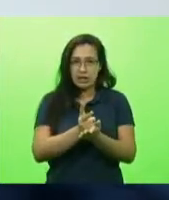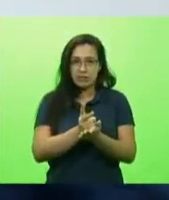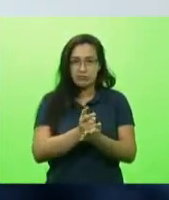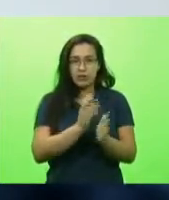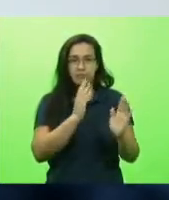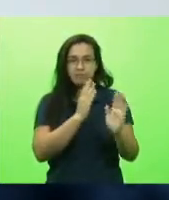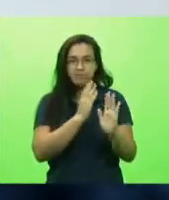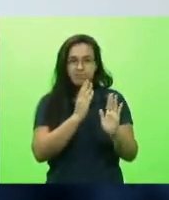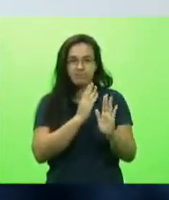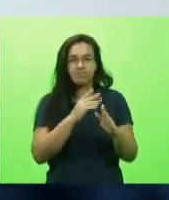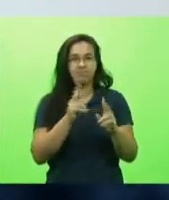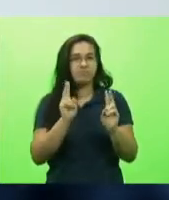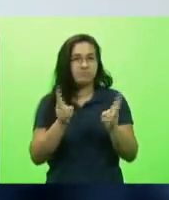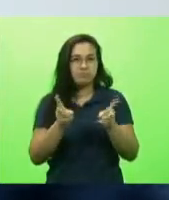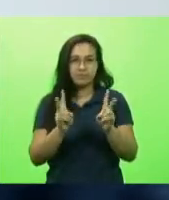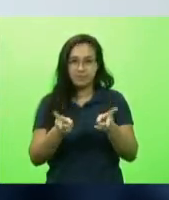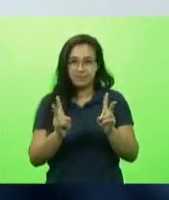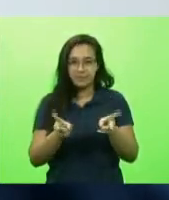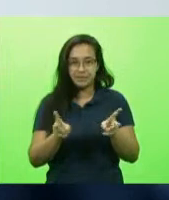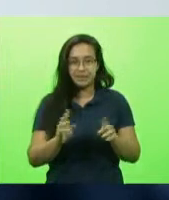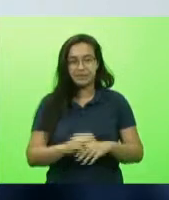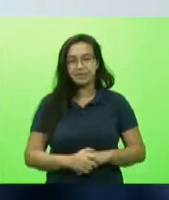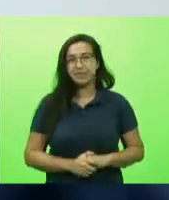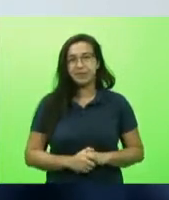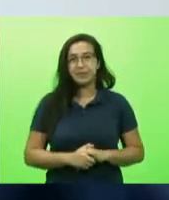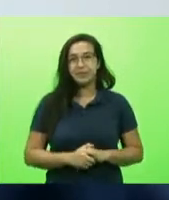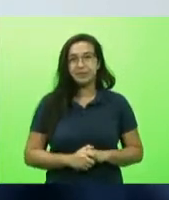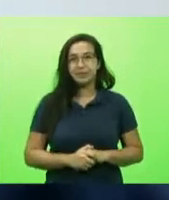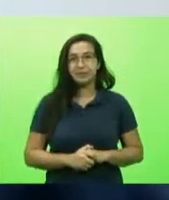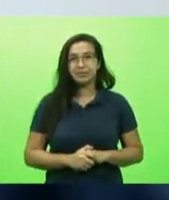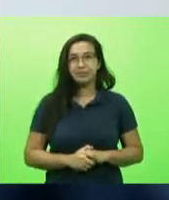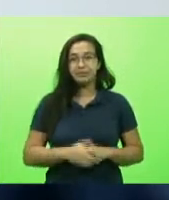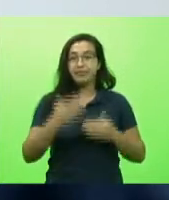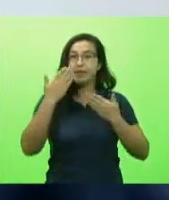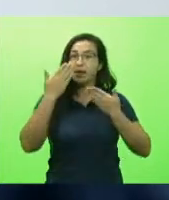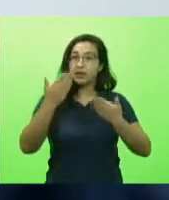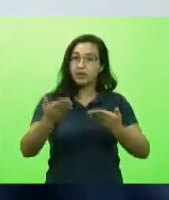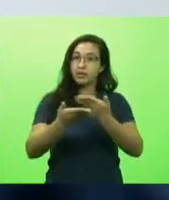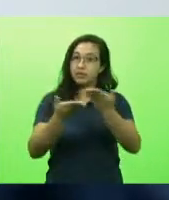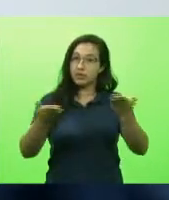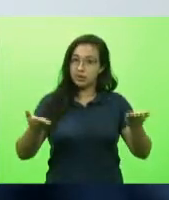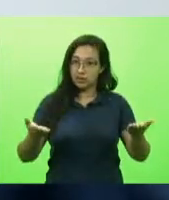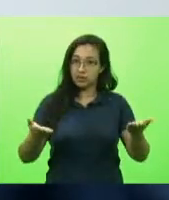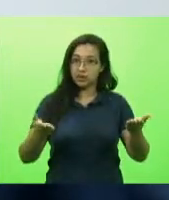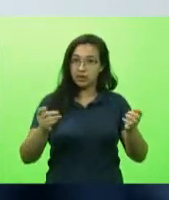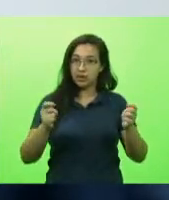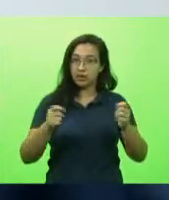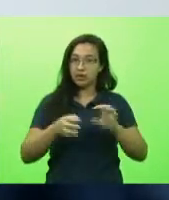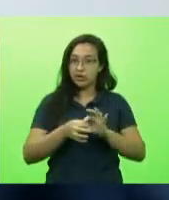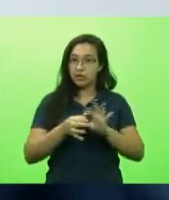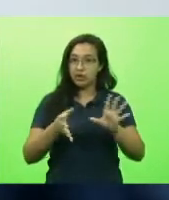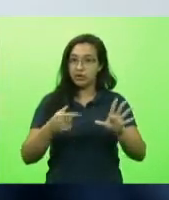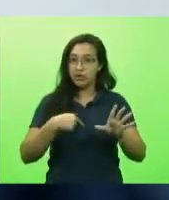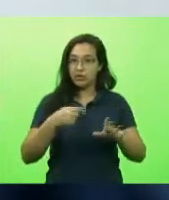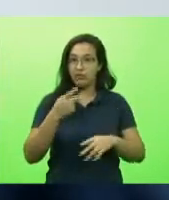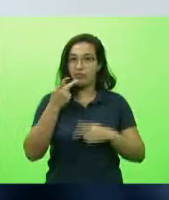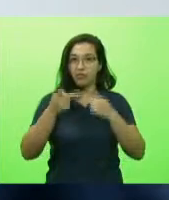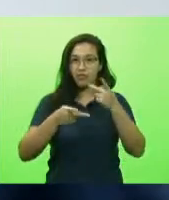que elas estão acontecendo isso é isso agradeço a oportunidade aos senhores ao espaço estou a sua disposição